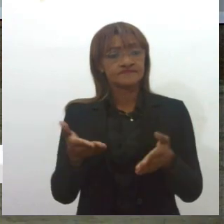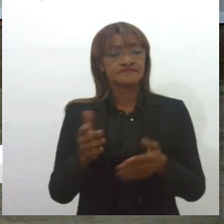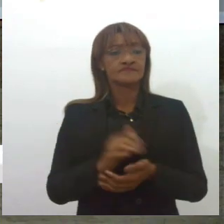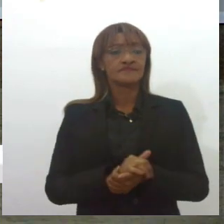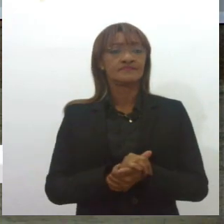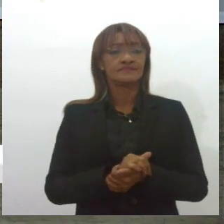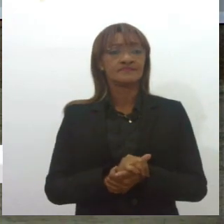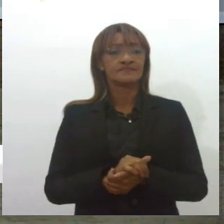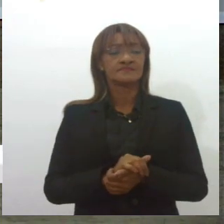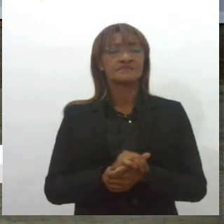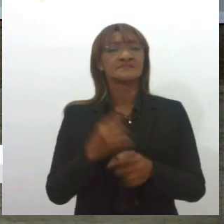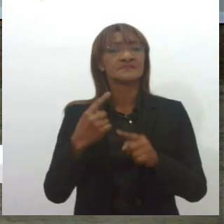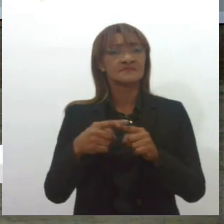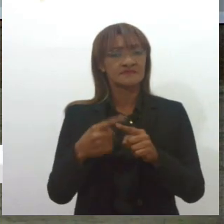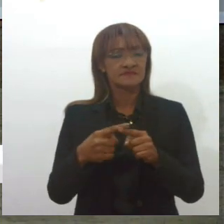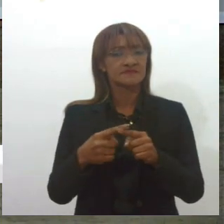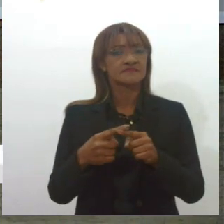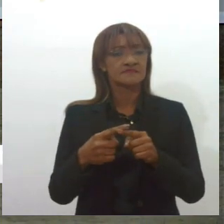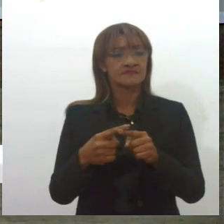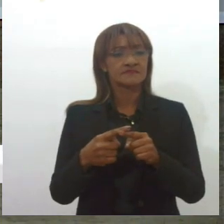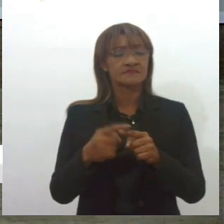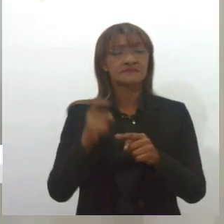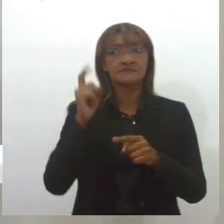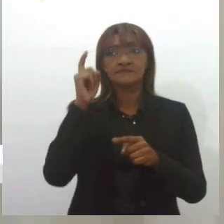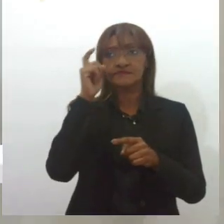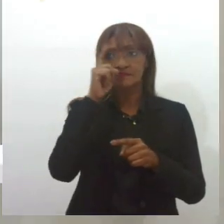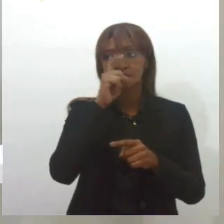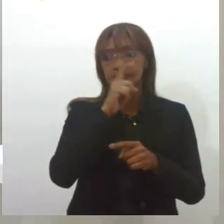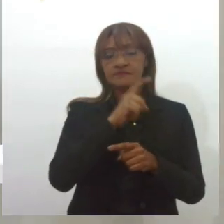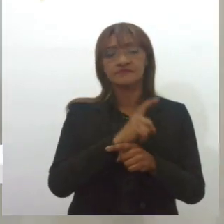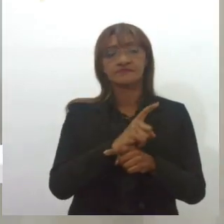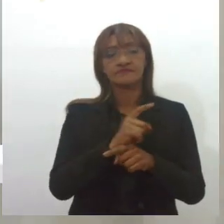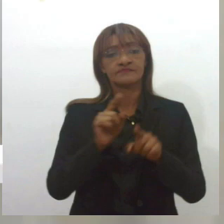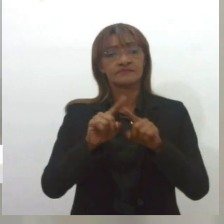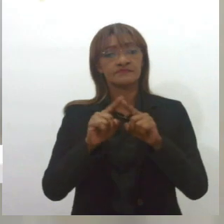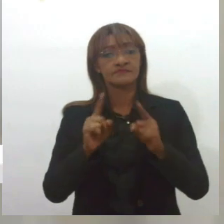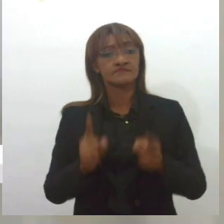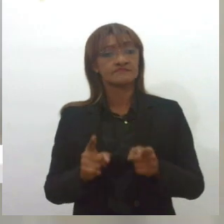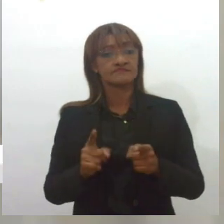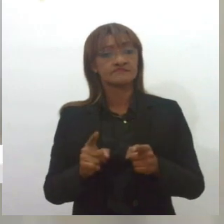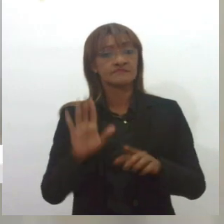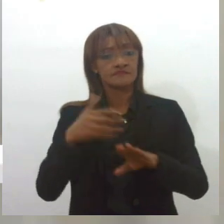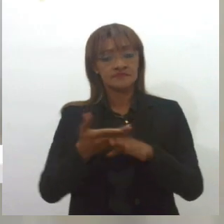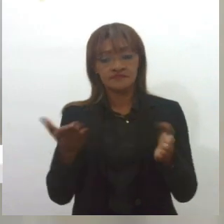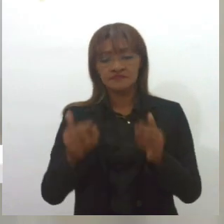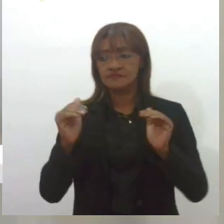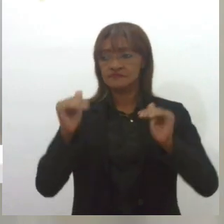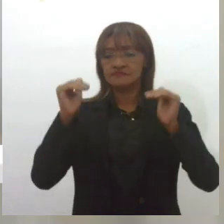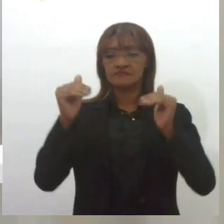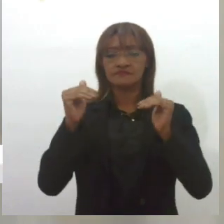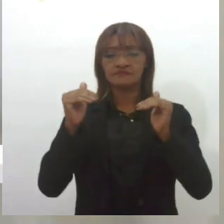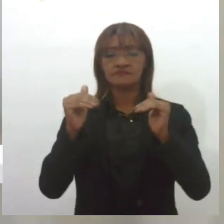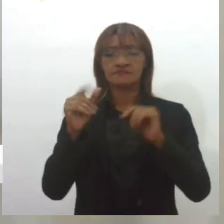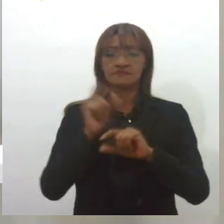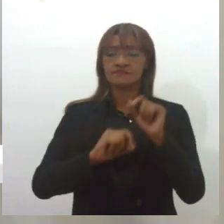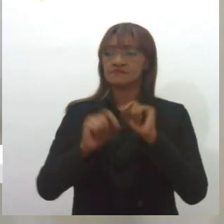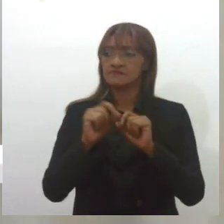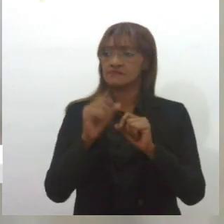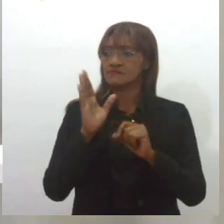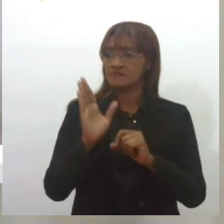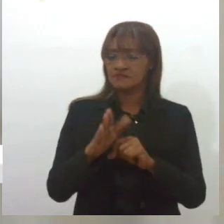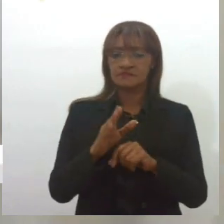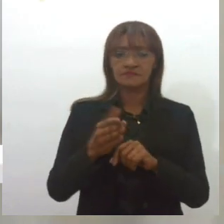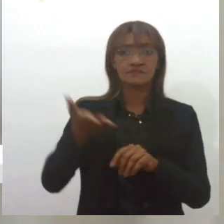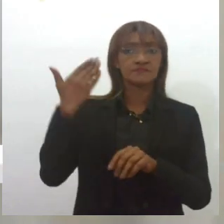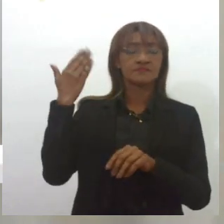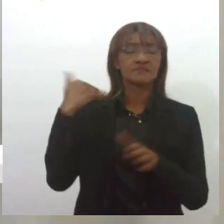ainda um pouco longo, né, para ser percorrido. Mas eu digo a você, Aline, que mesmo assim, ainda tem um avanço. É um avanço bem considerável da época